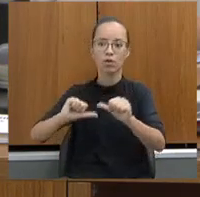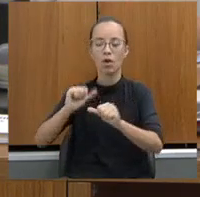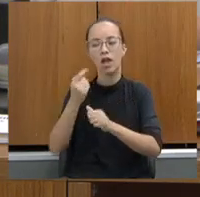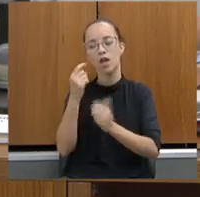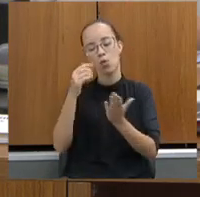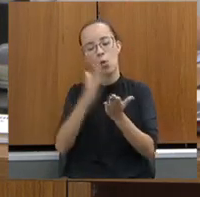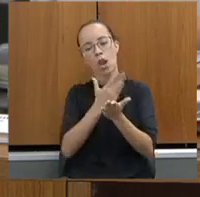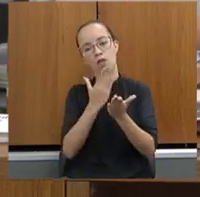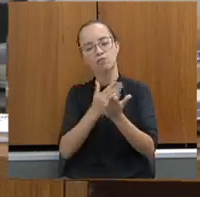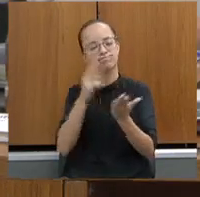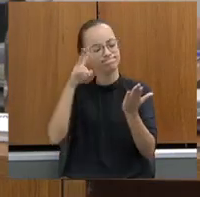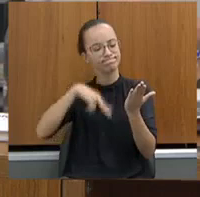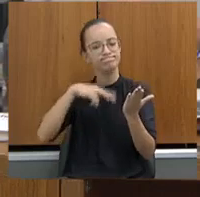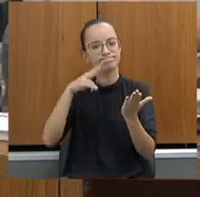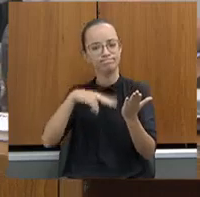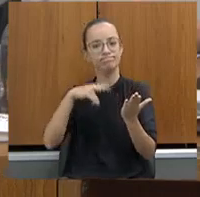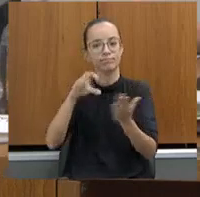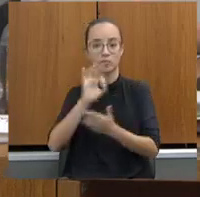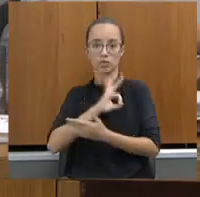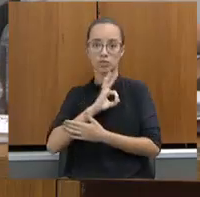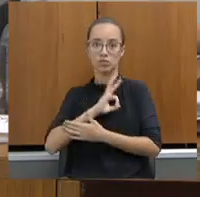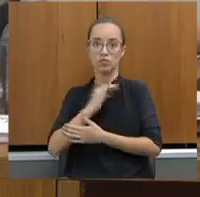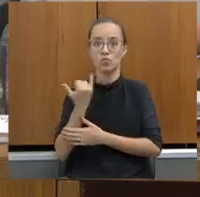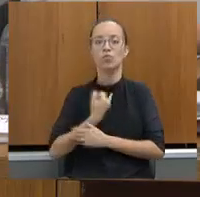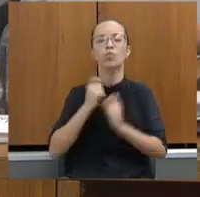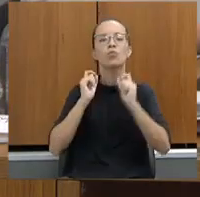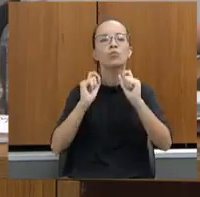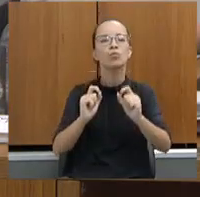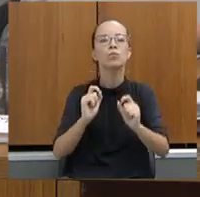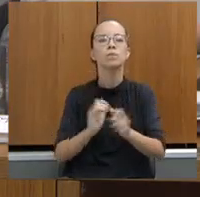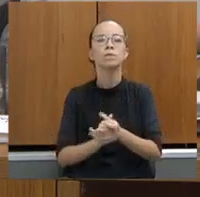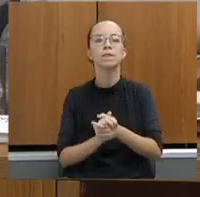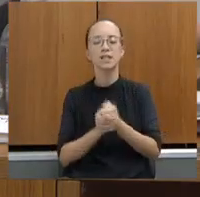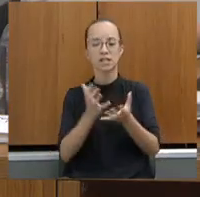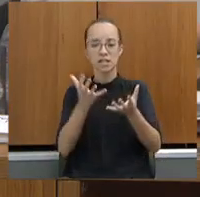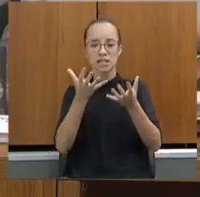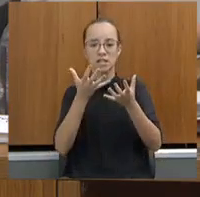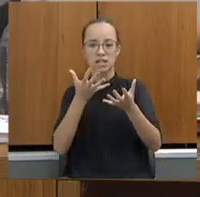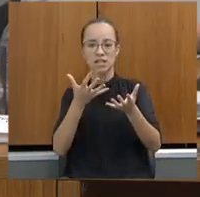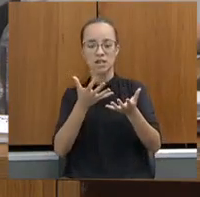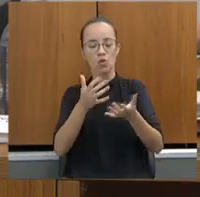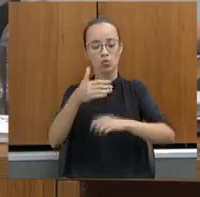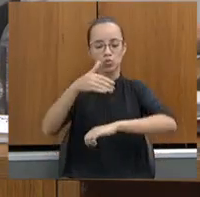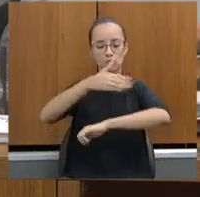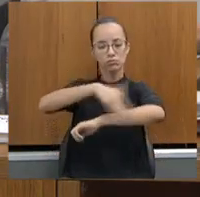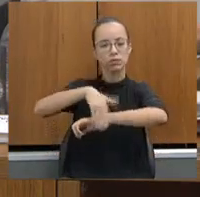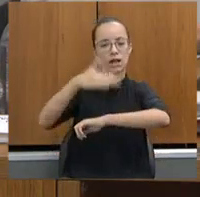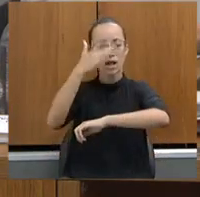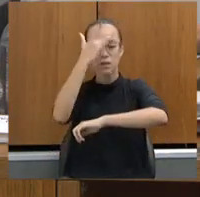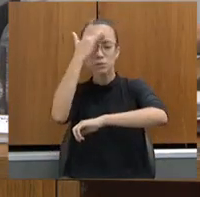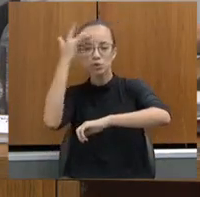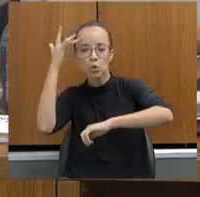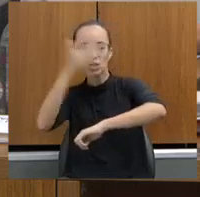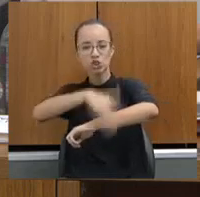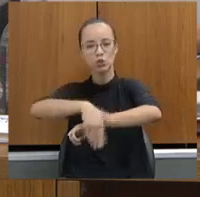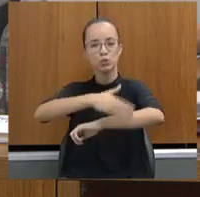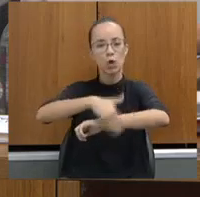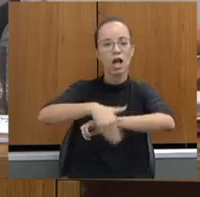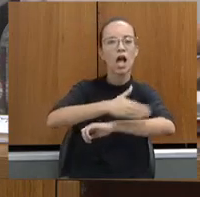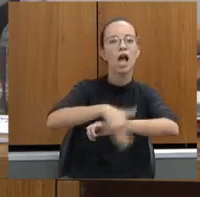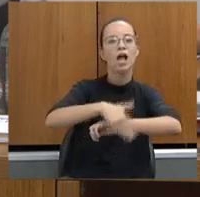o chefe de polícia nos contou que o Rodolfo Giuliani queria tirar os borradores das ruas. Quem são os borradores?